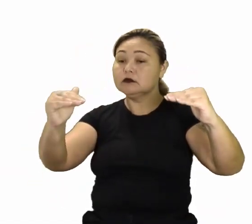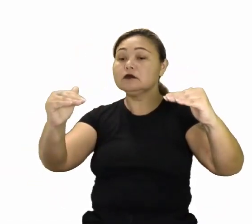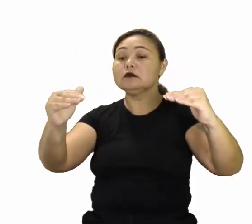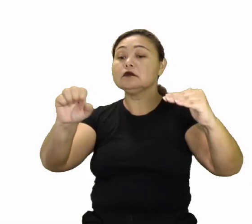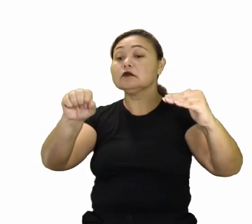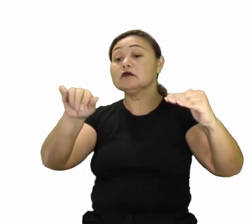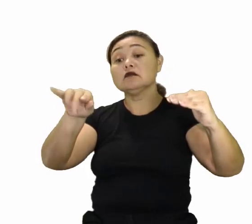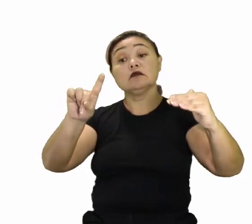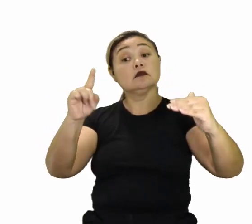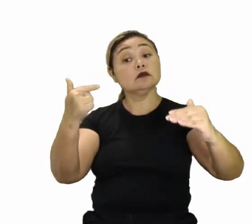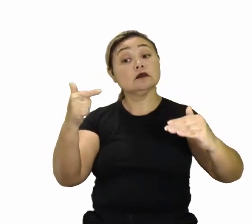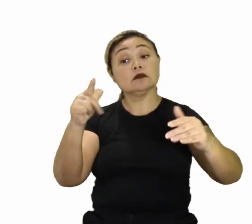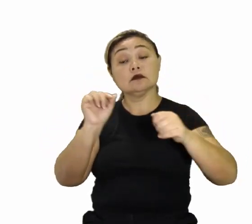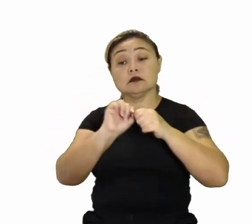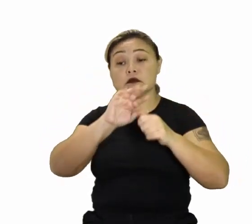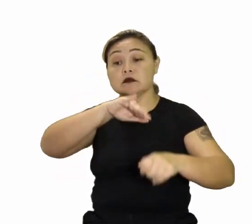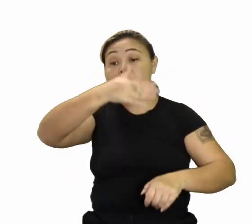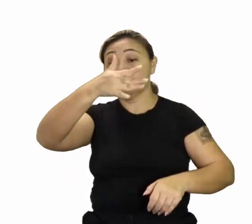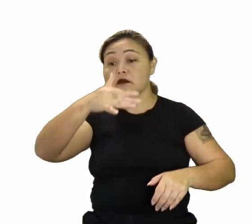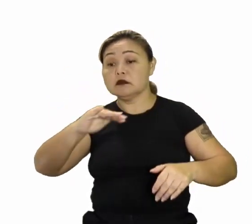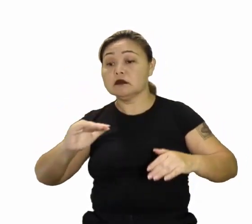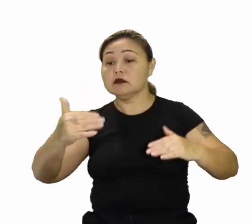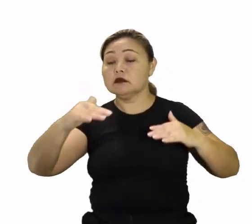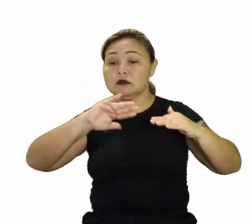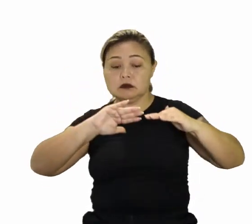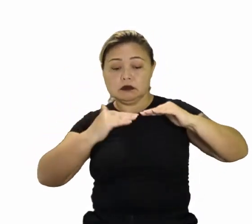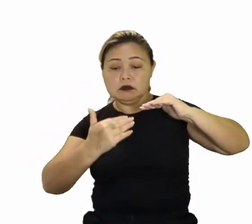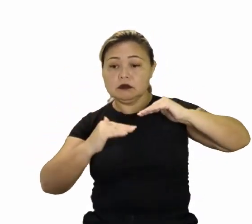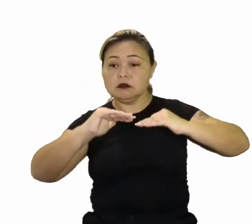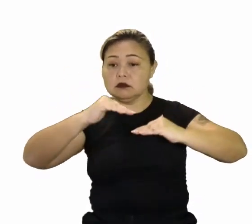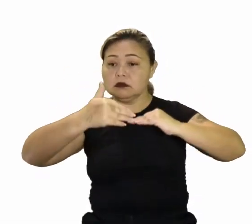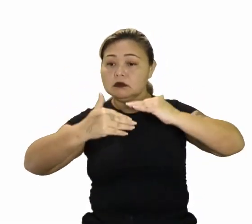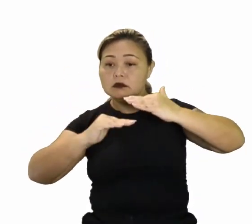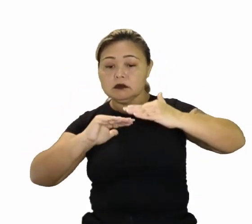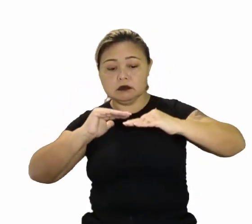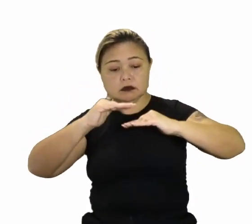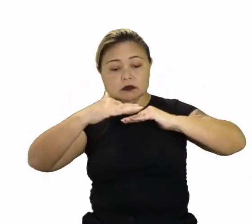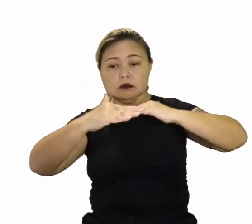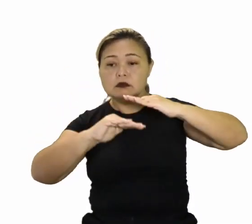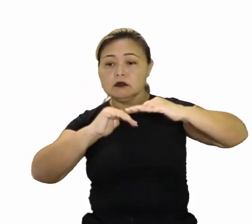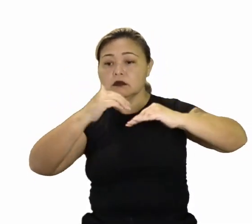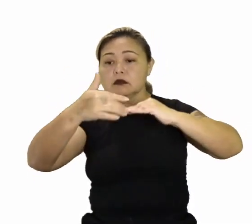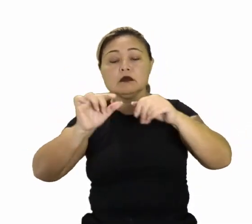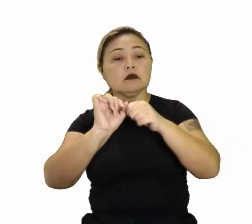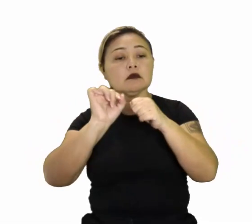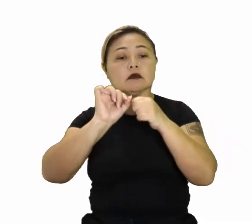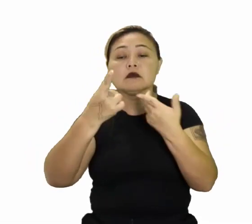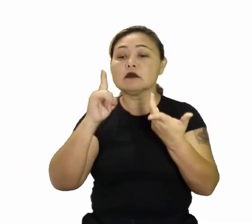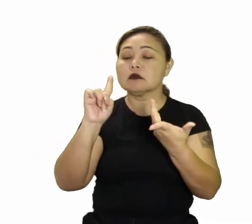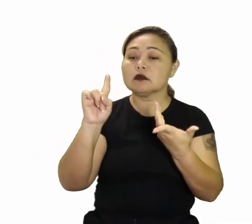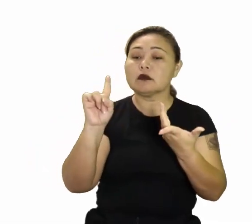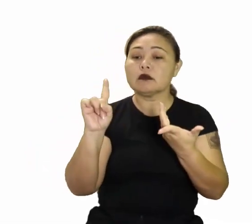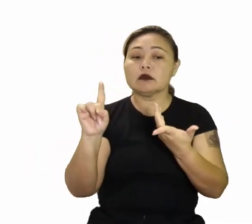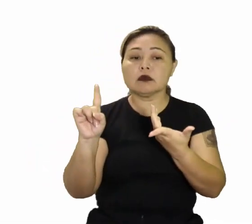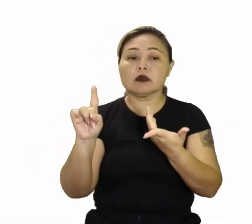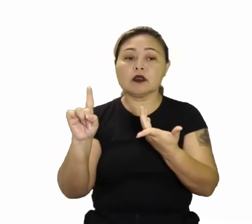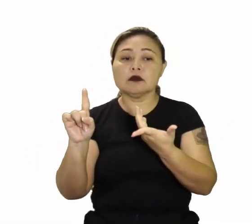sistema SAF não existe. O solo é acidentado. E aí, nós temos que fazer esse processo de relações